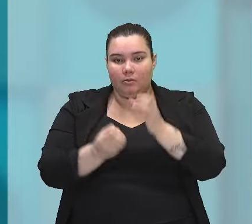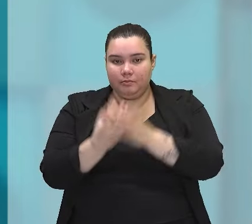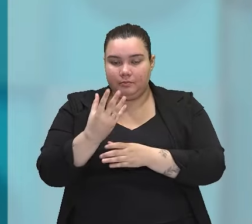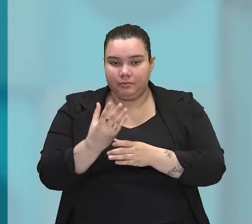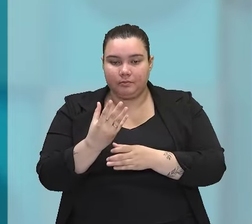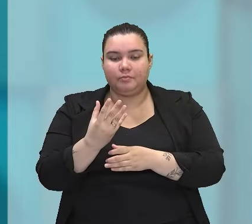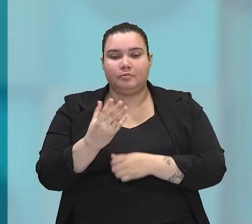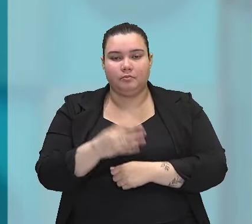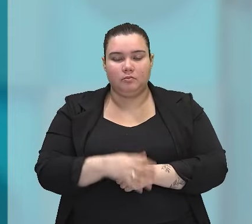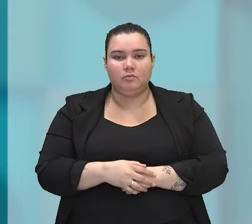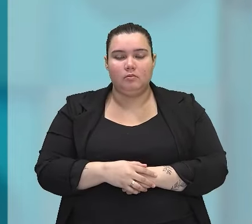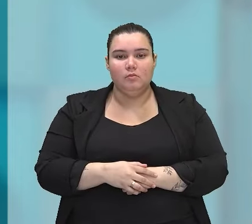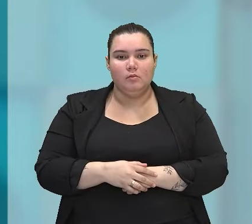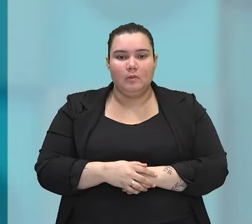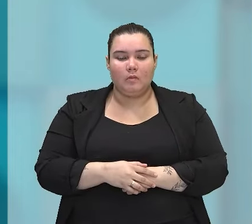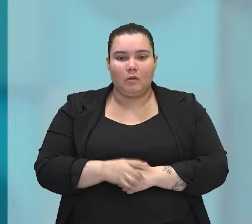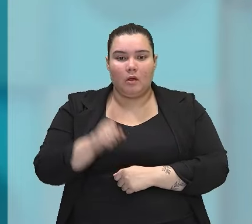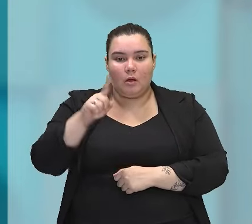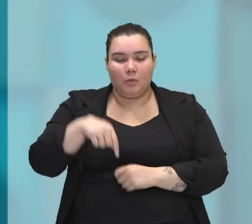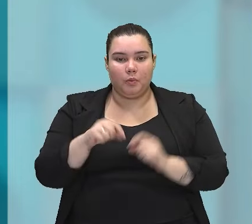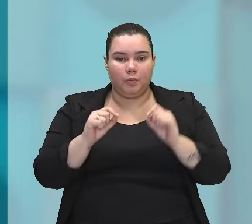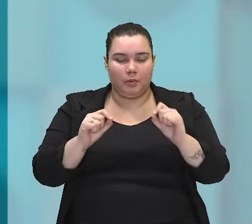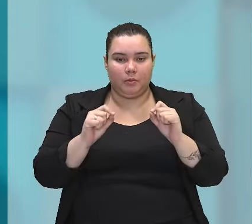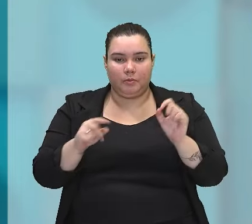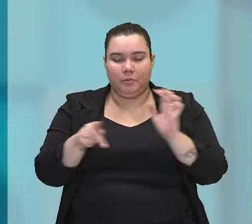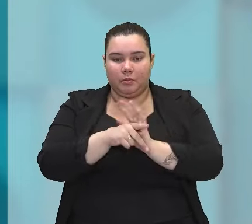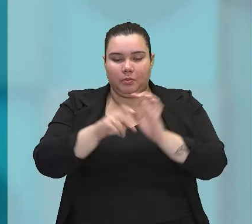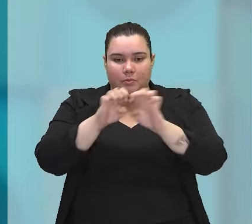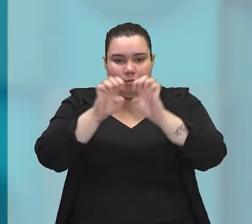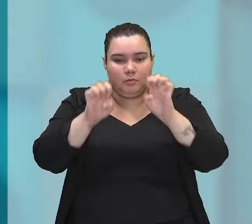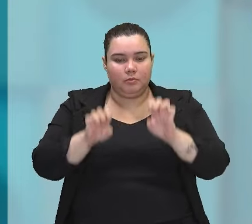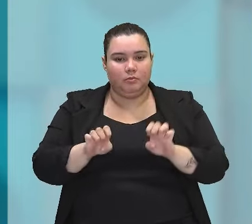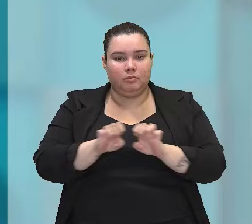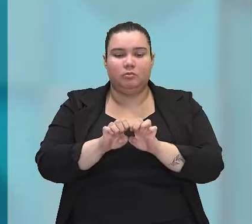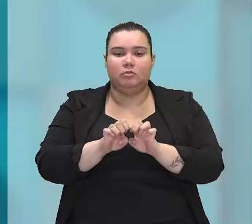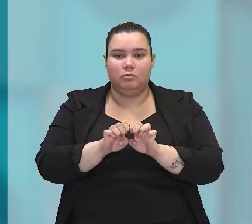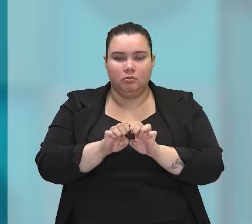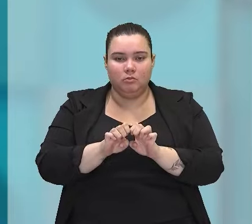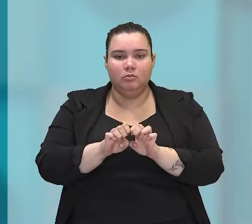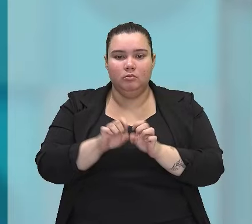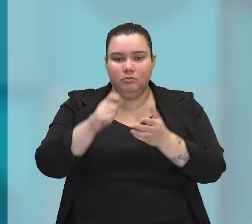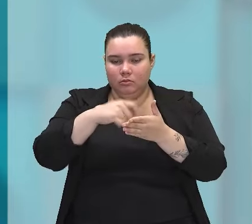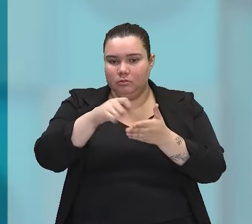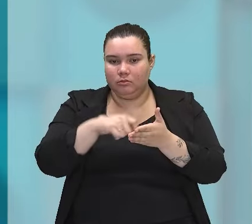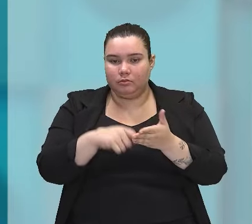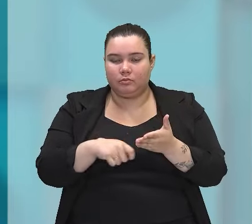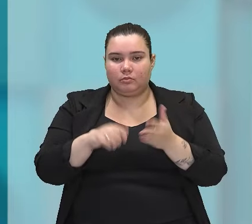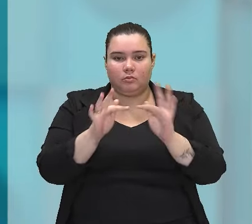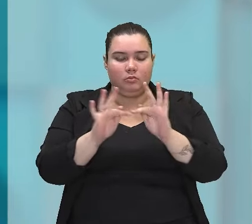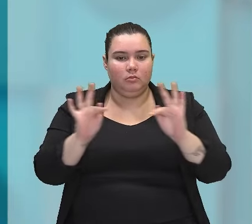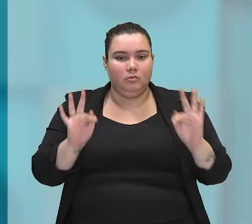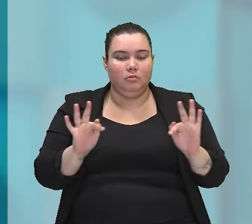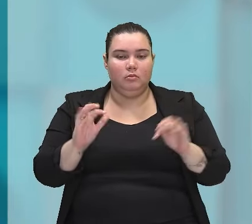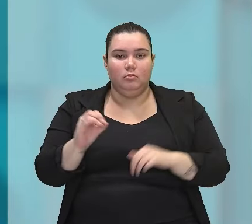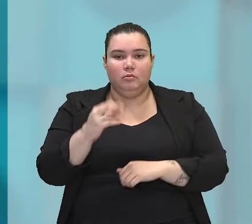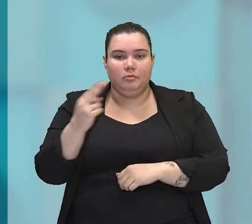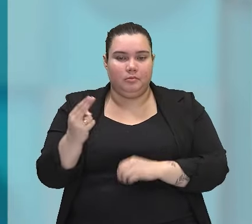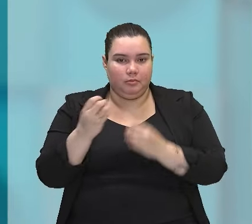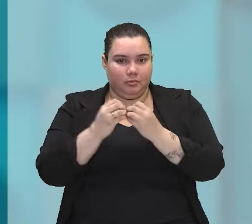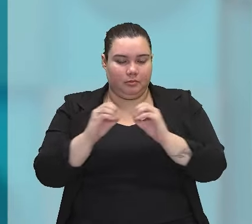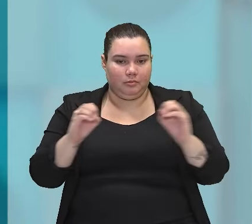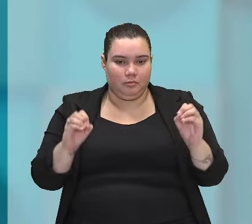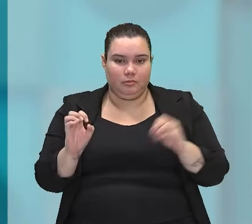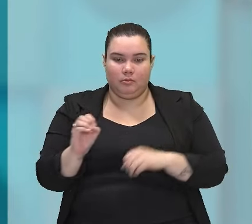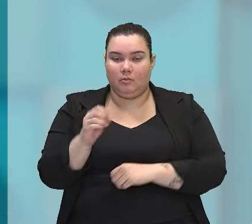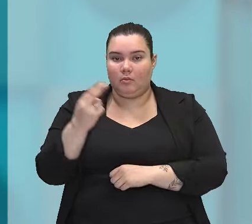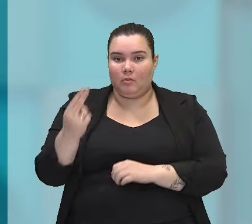quando nós mexemos nas estruturas da escrita, de uma frase, de uma oração, de um